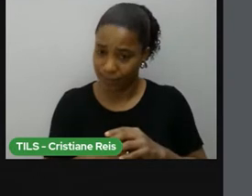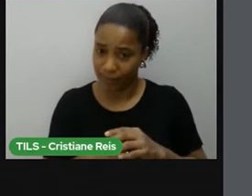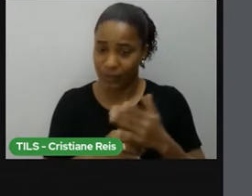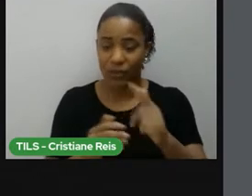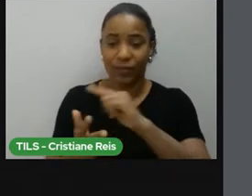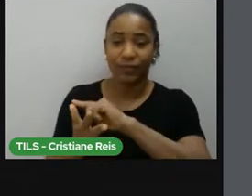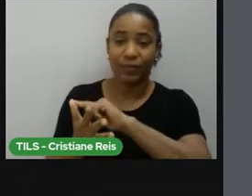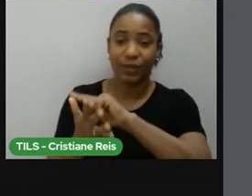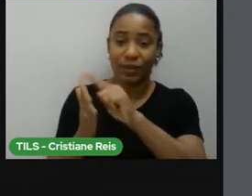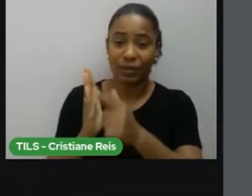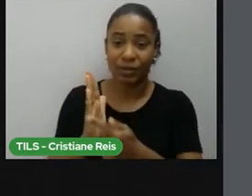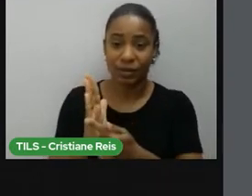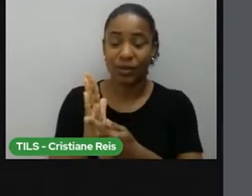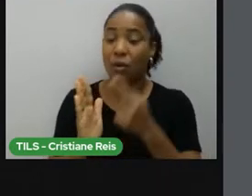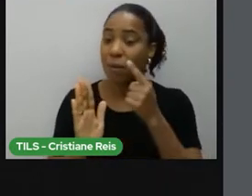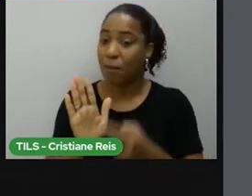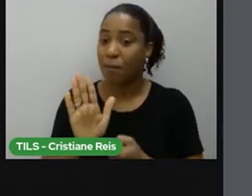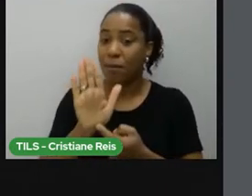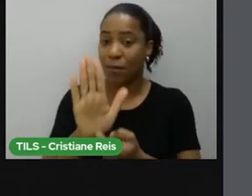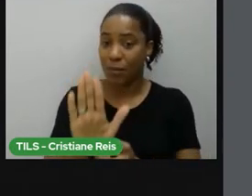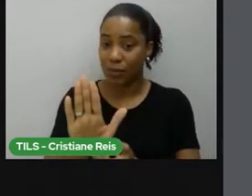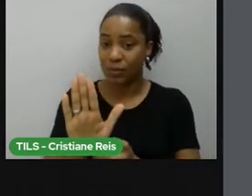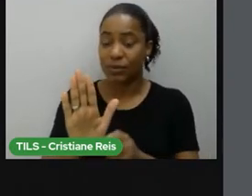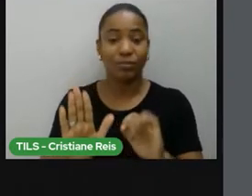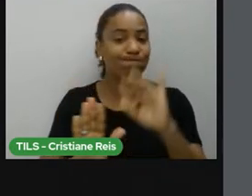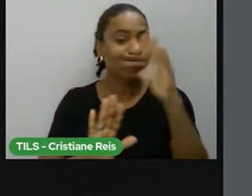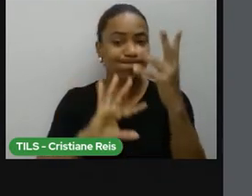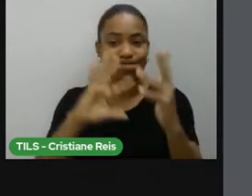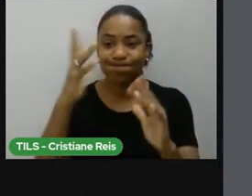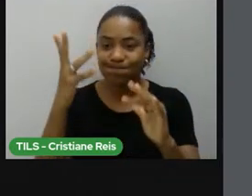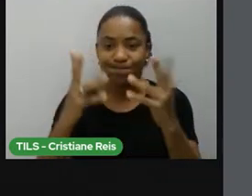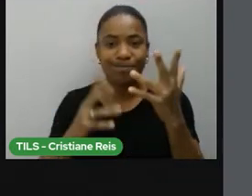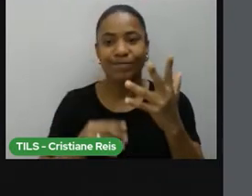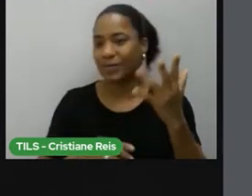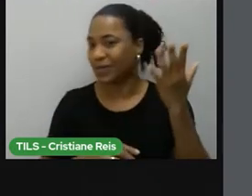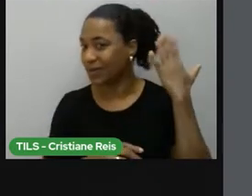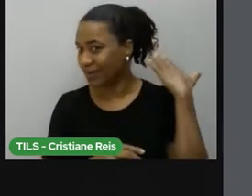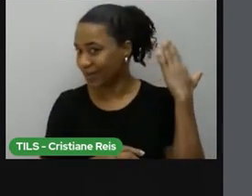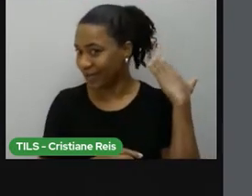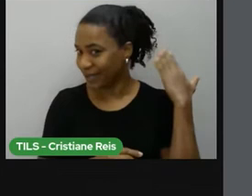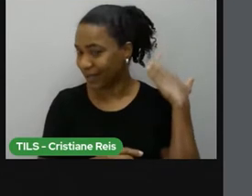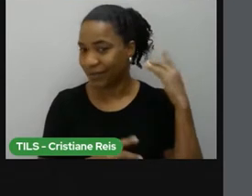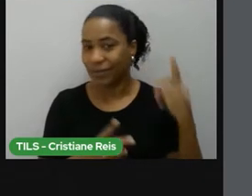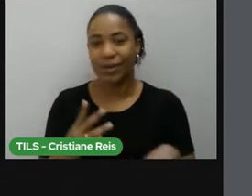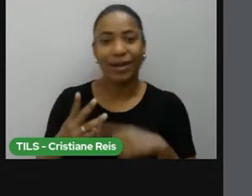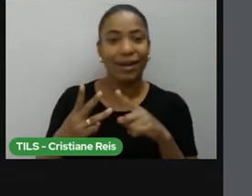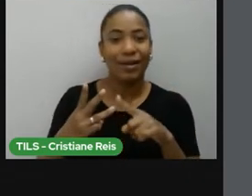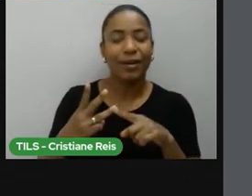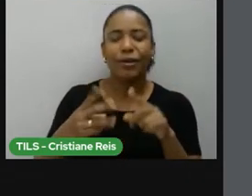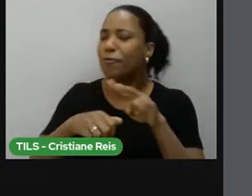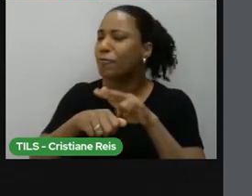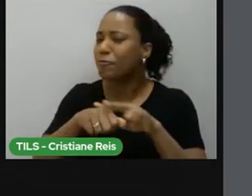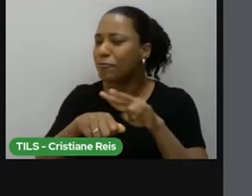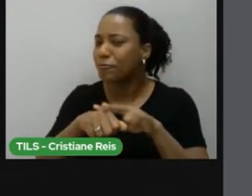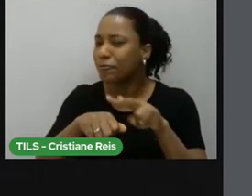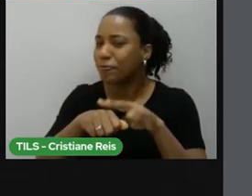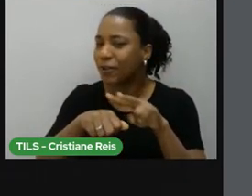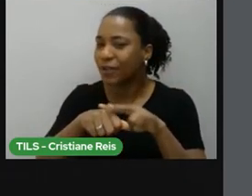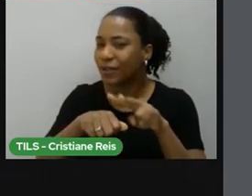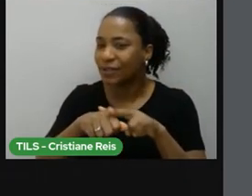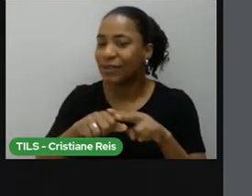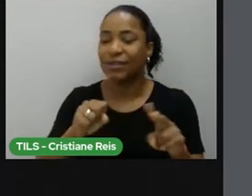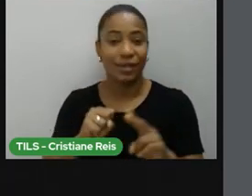passados. De verde, eu destaquei substantivos e pronomes.